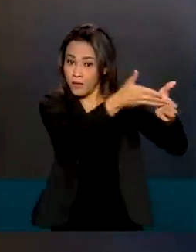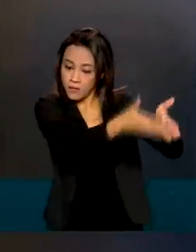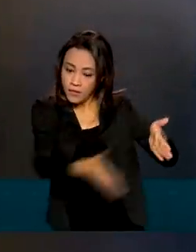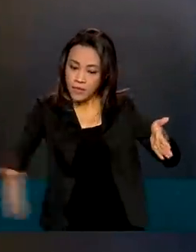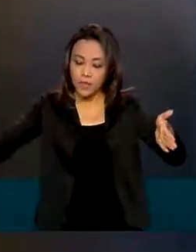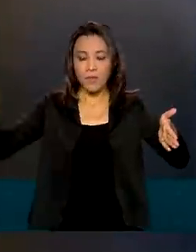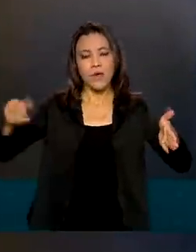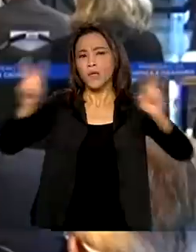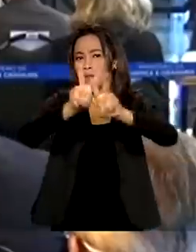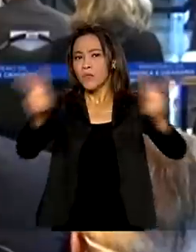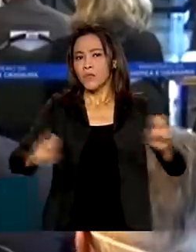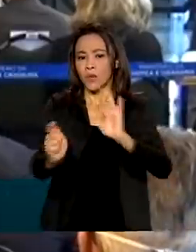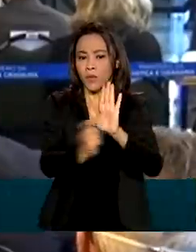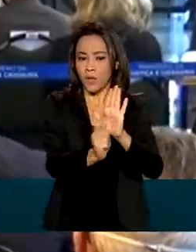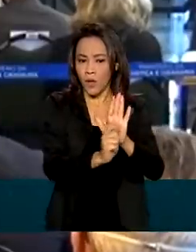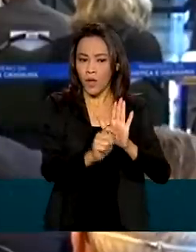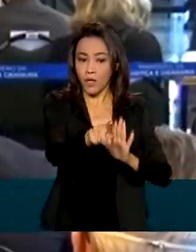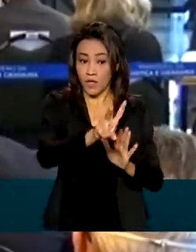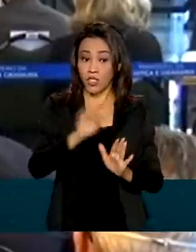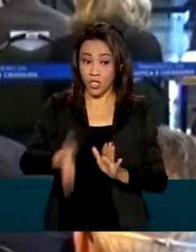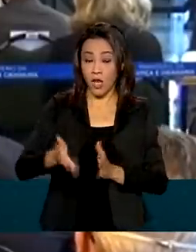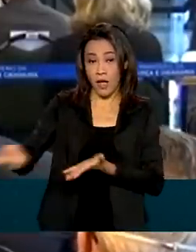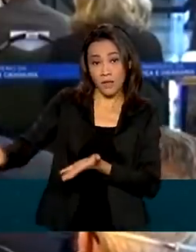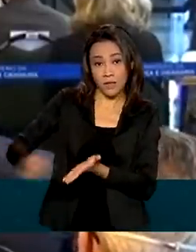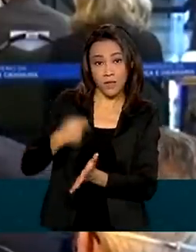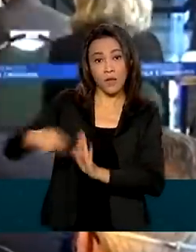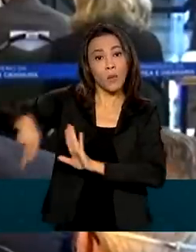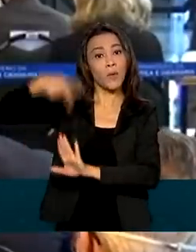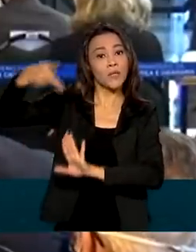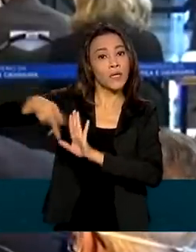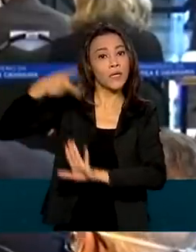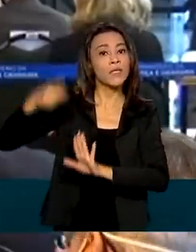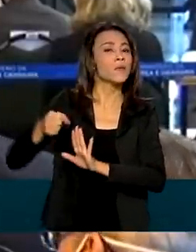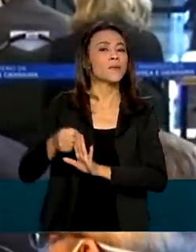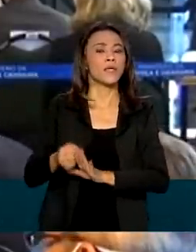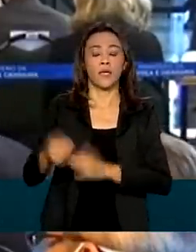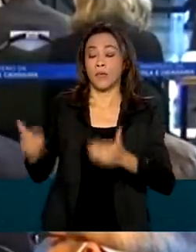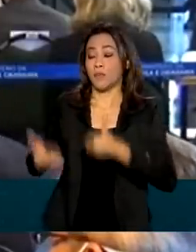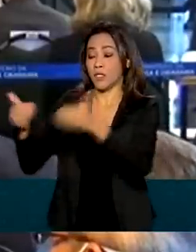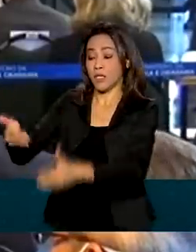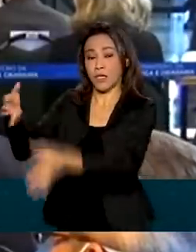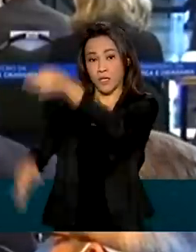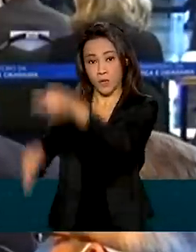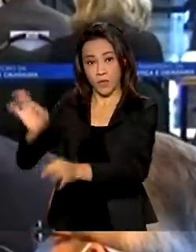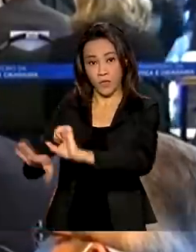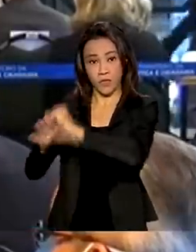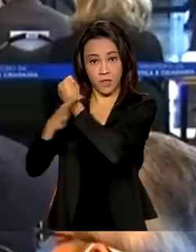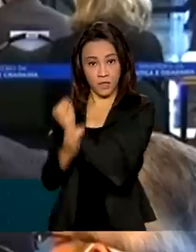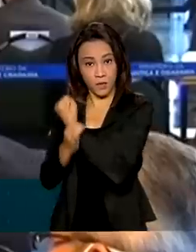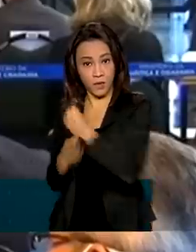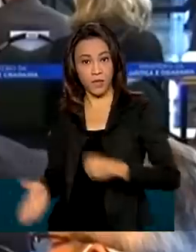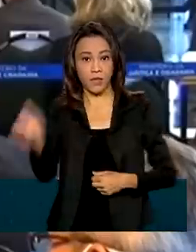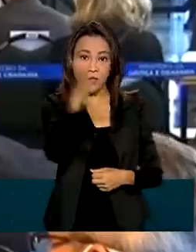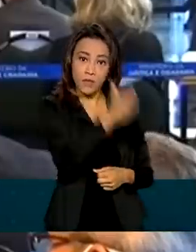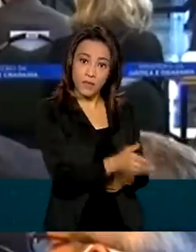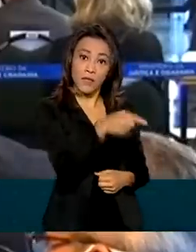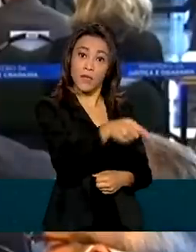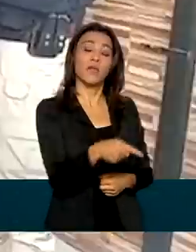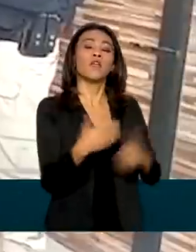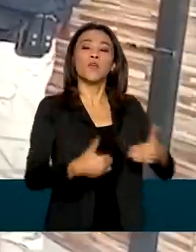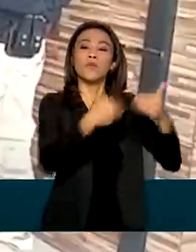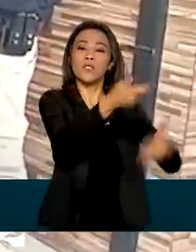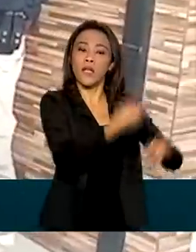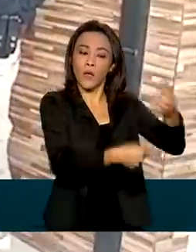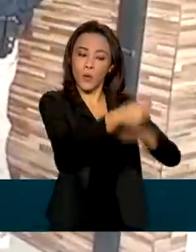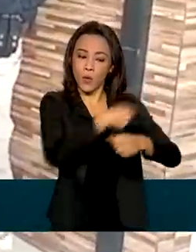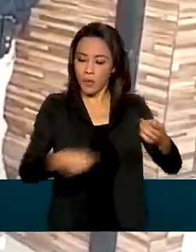sobre Drogas, quando foi assinada uma portaria entre o Ministério da Justiça e Segurança Pública e o Ministério da Economia,